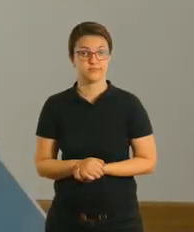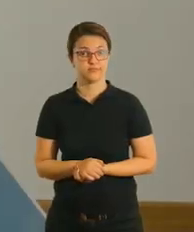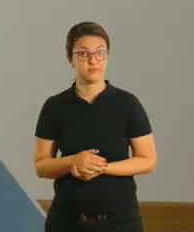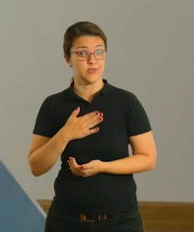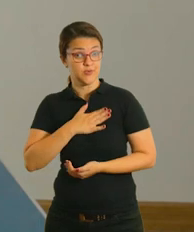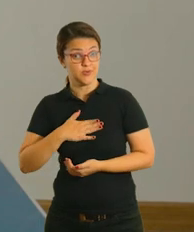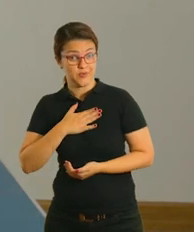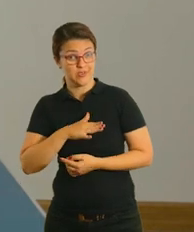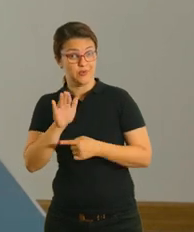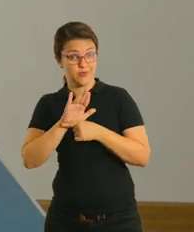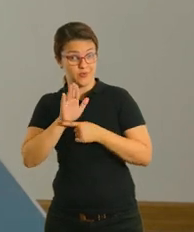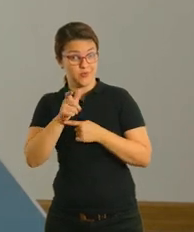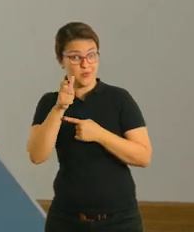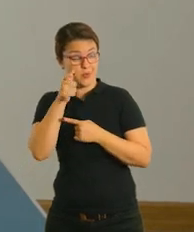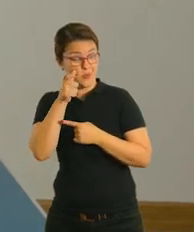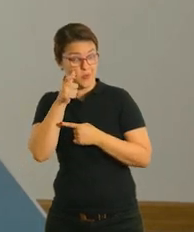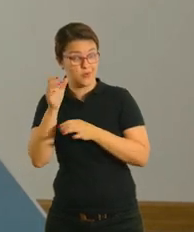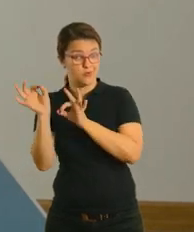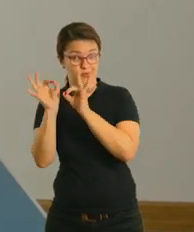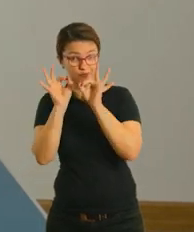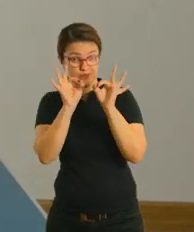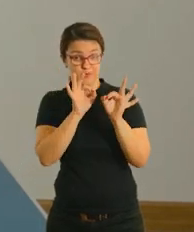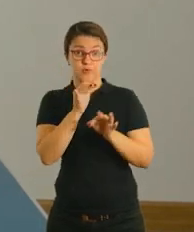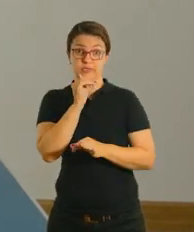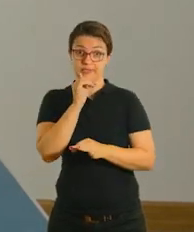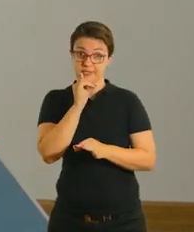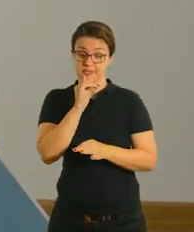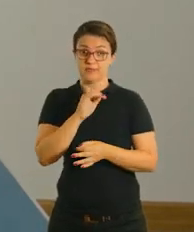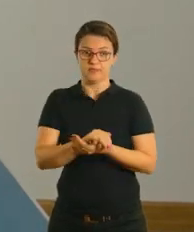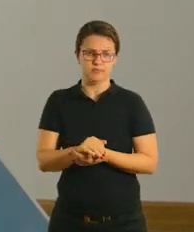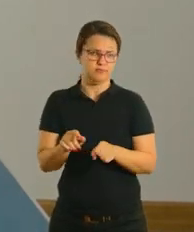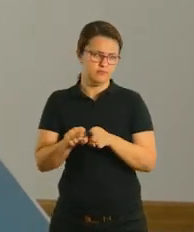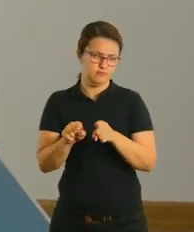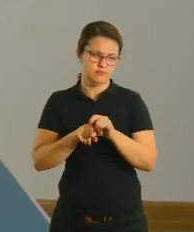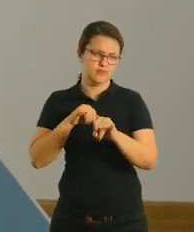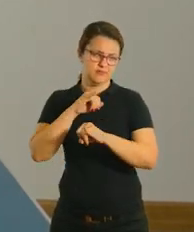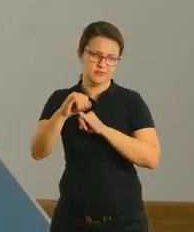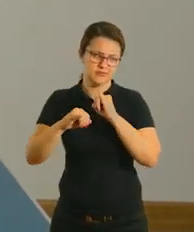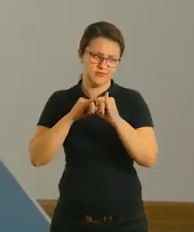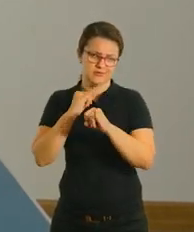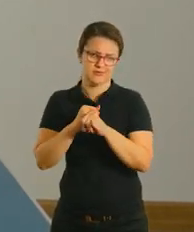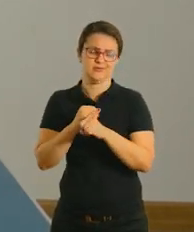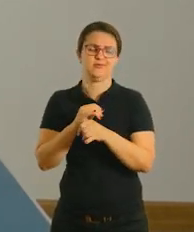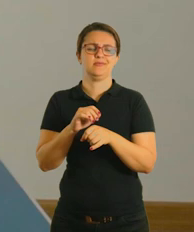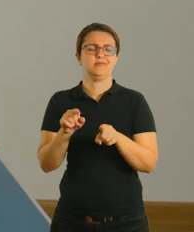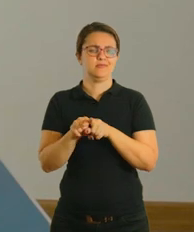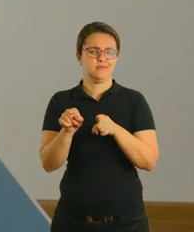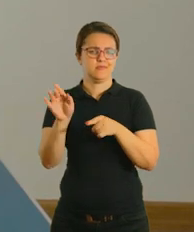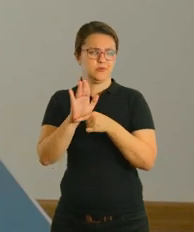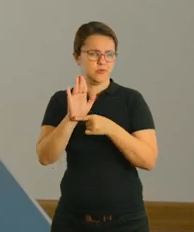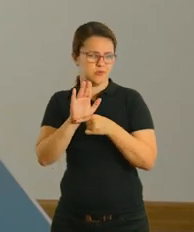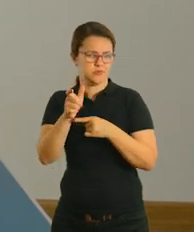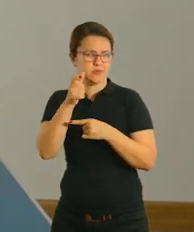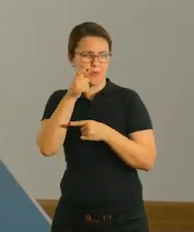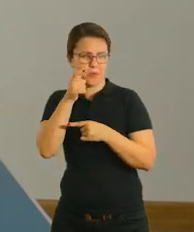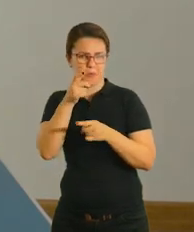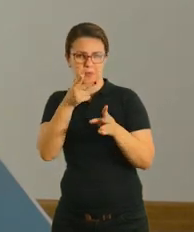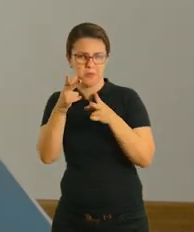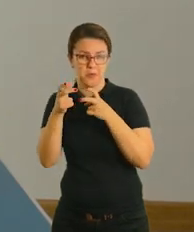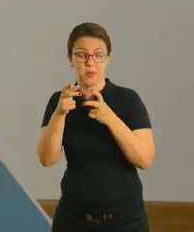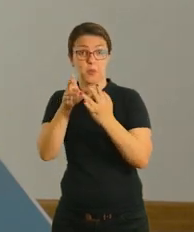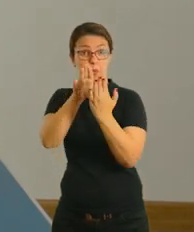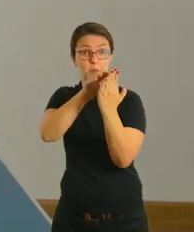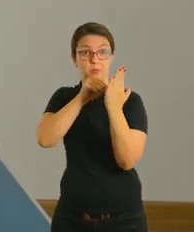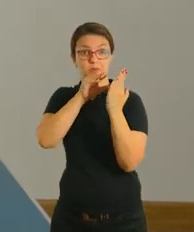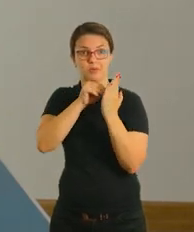Então pessoal, vocês gostaram do vídeo? Esse é só um exemplo, tá? Você pode usar recursos da internet, com imagens, vídeos dos ginásticos fazendo e tentar